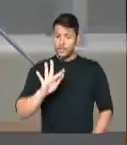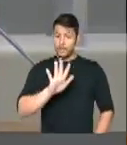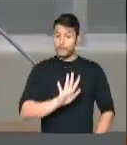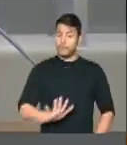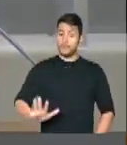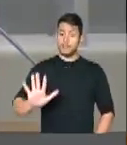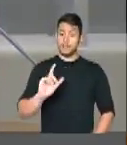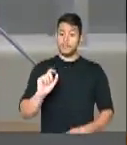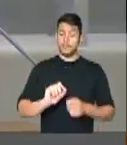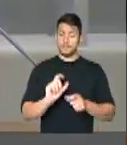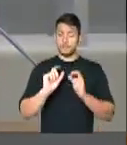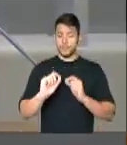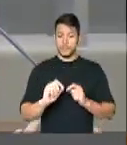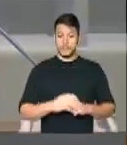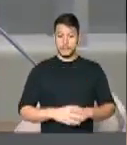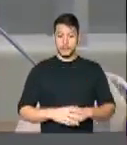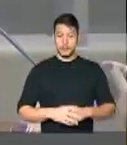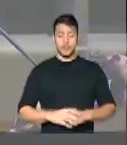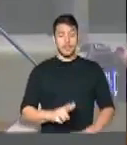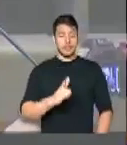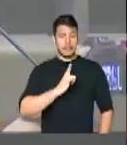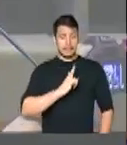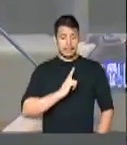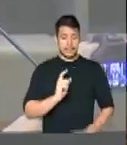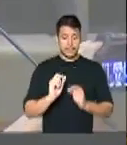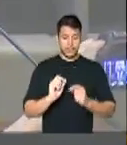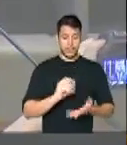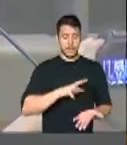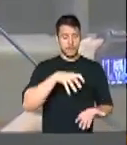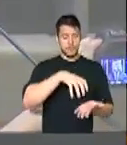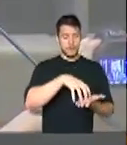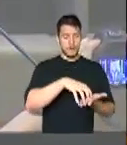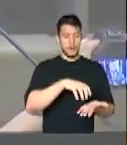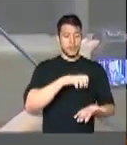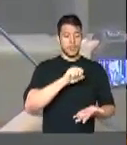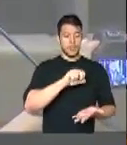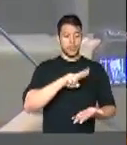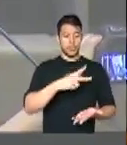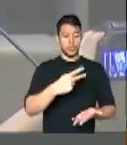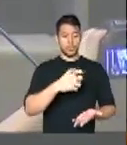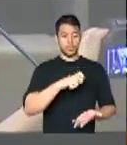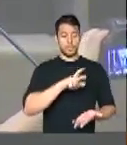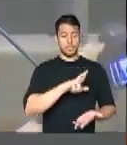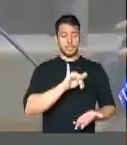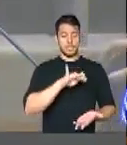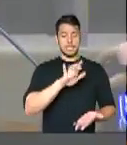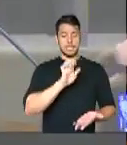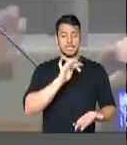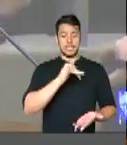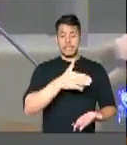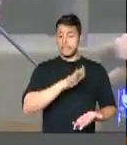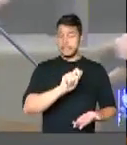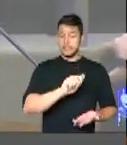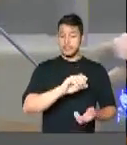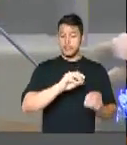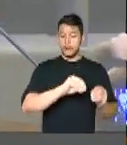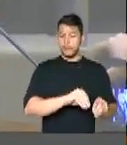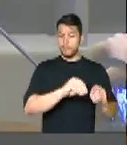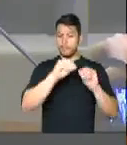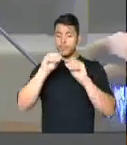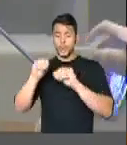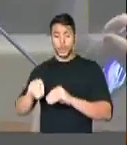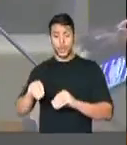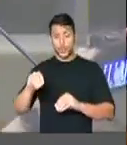Tirou a superintendência regional do DENIT de Rondônia e mandou para o